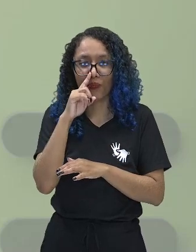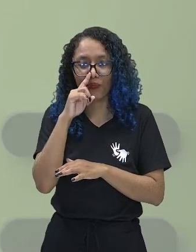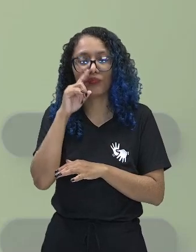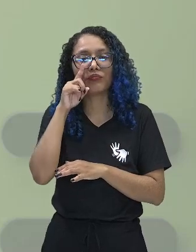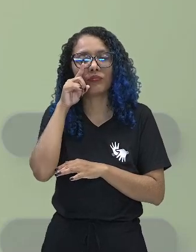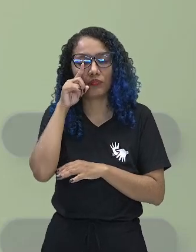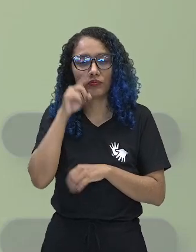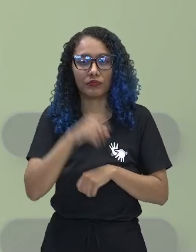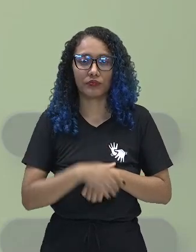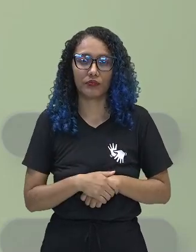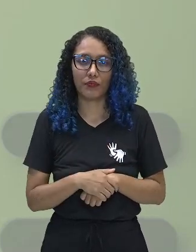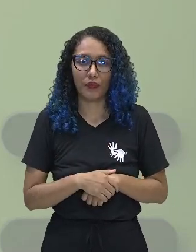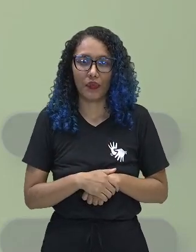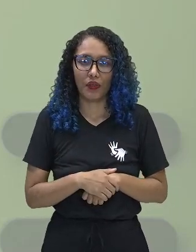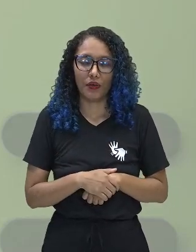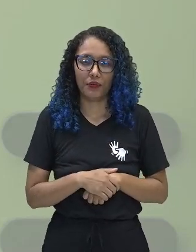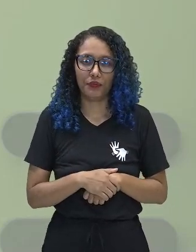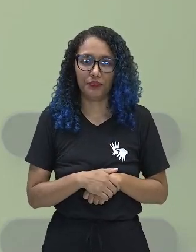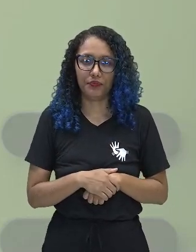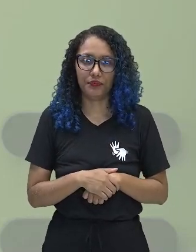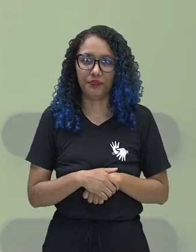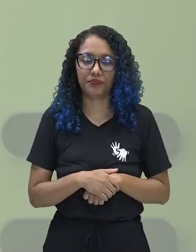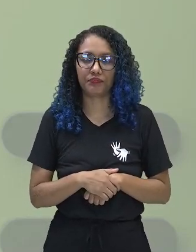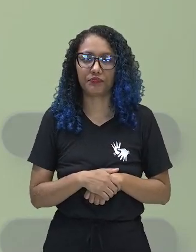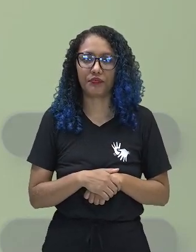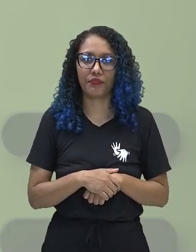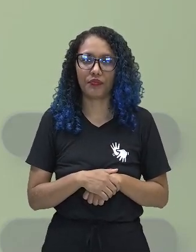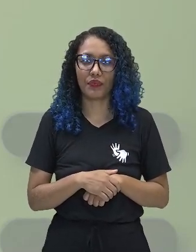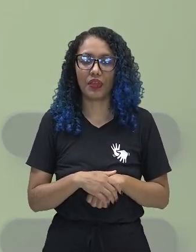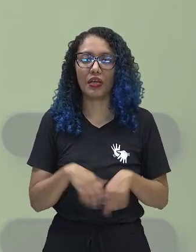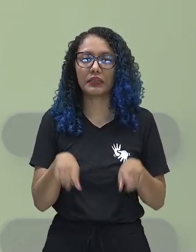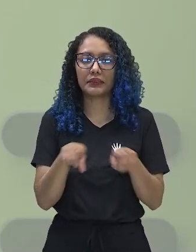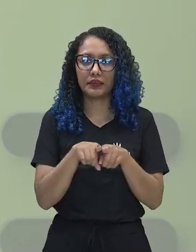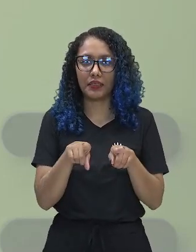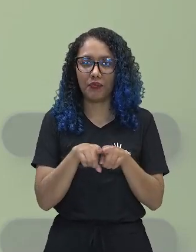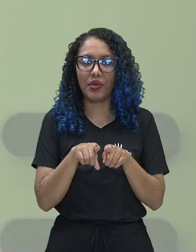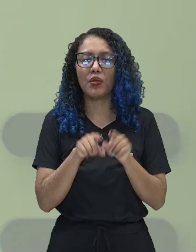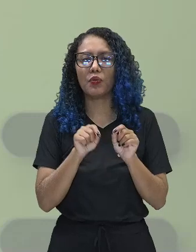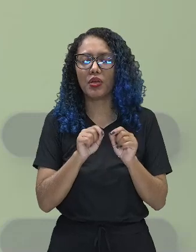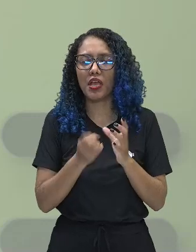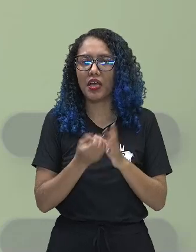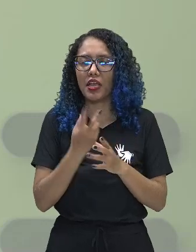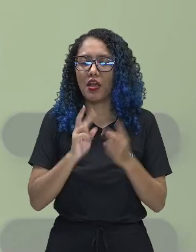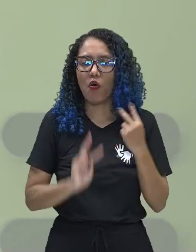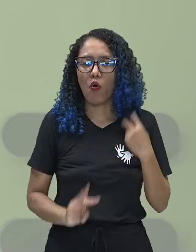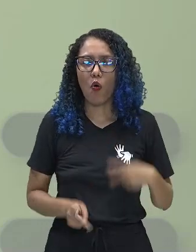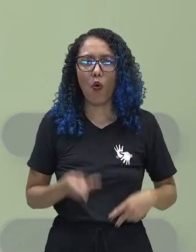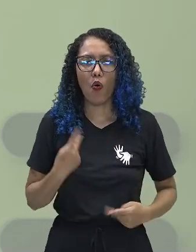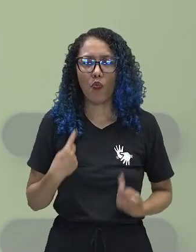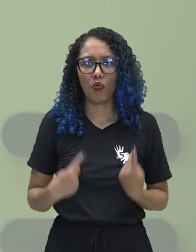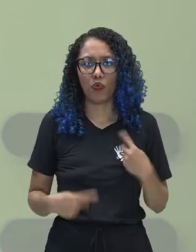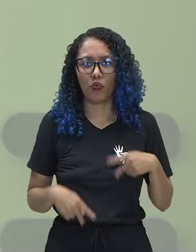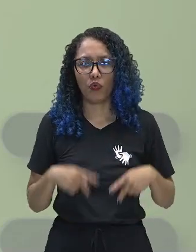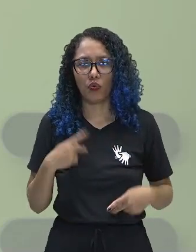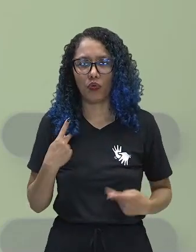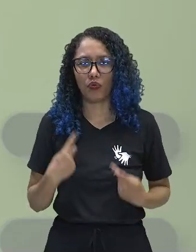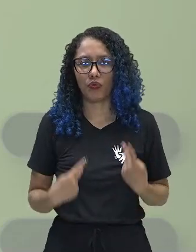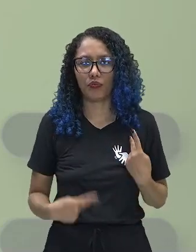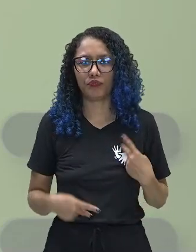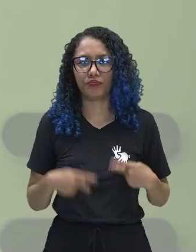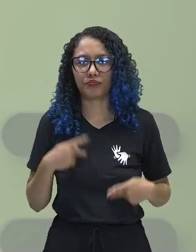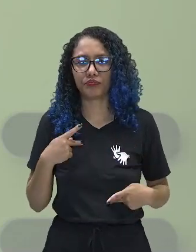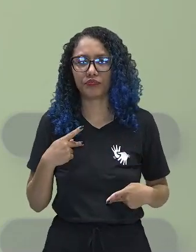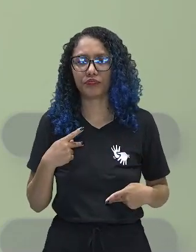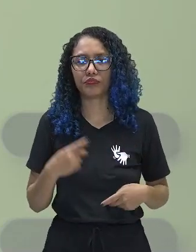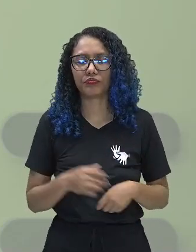estrutural, vão participar da formação de hormônios, na composição de hormônios, mas também têm uma função